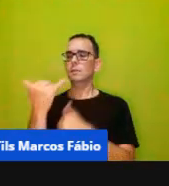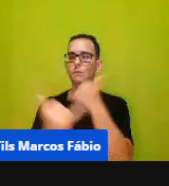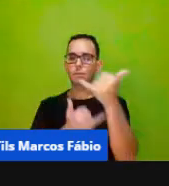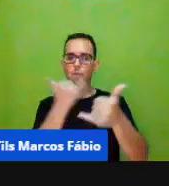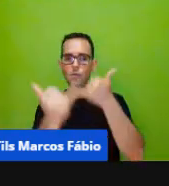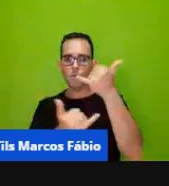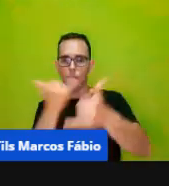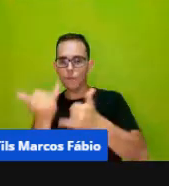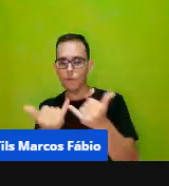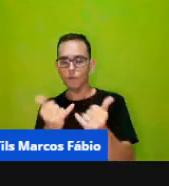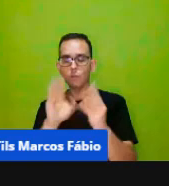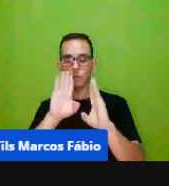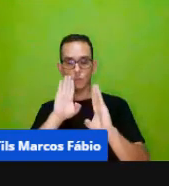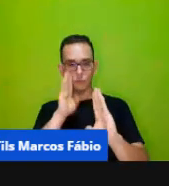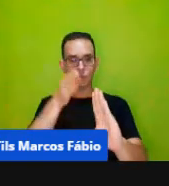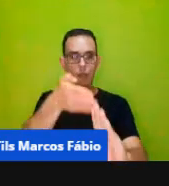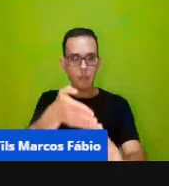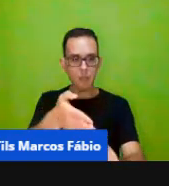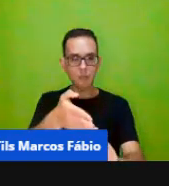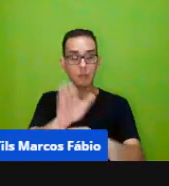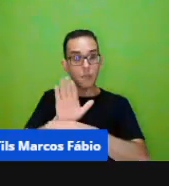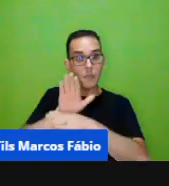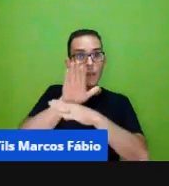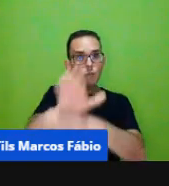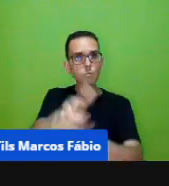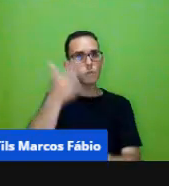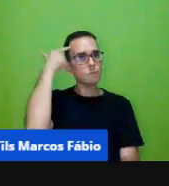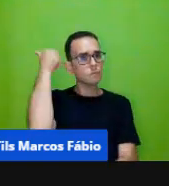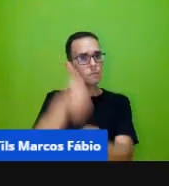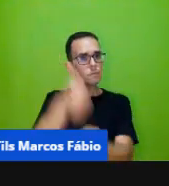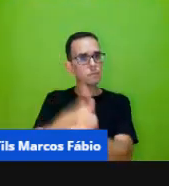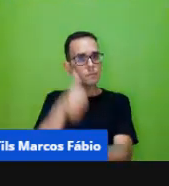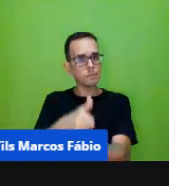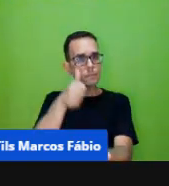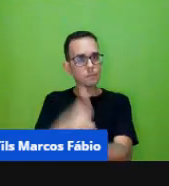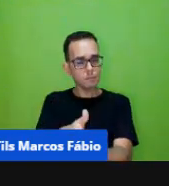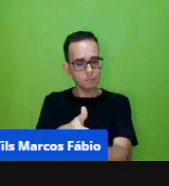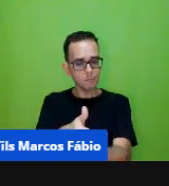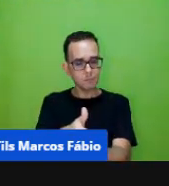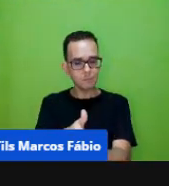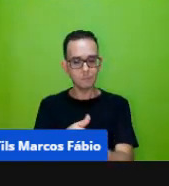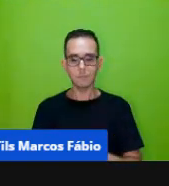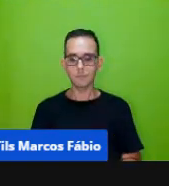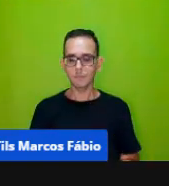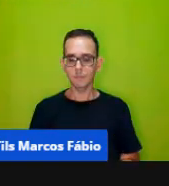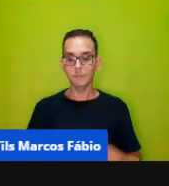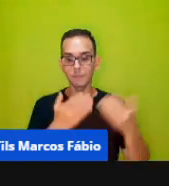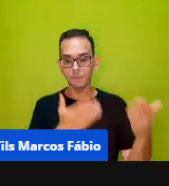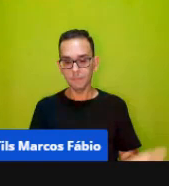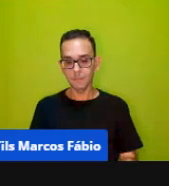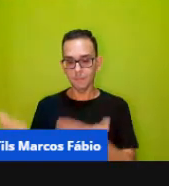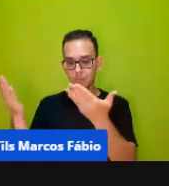direta que ajude no raciocínio não que atrapalhe certo próximo por favor